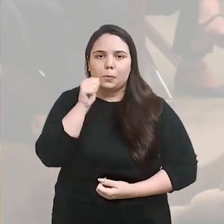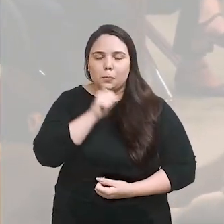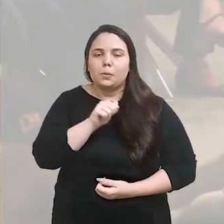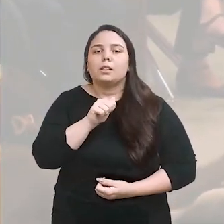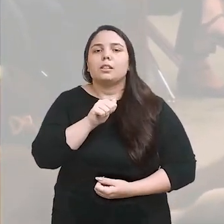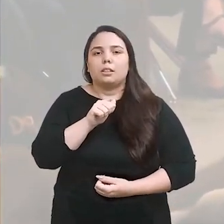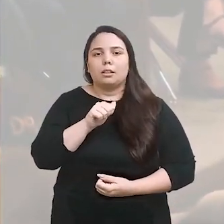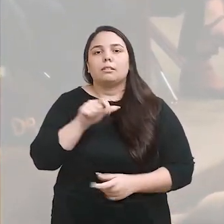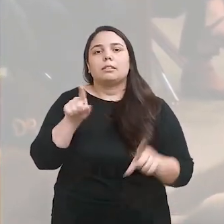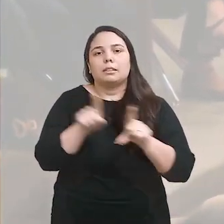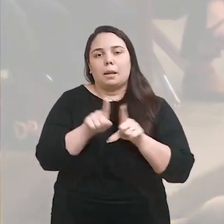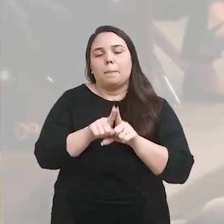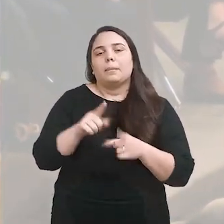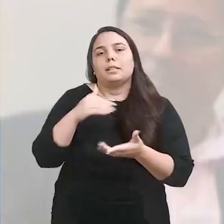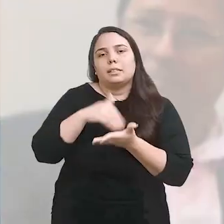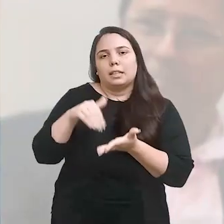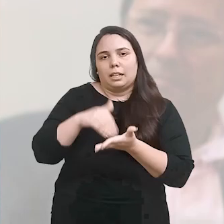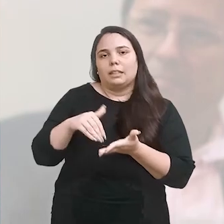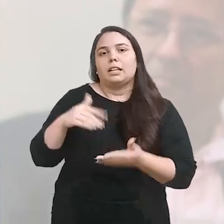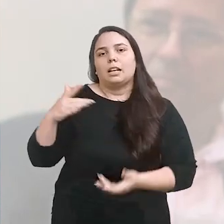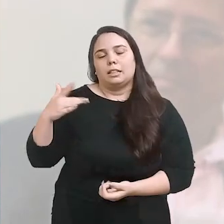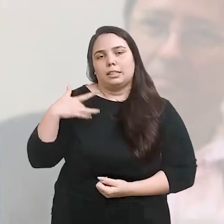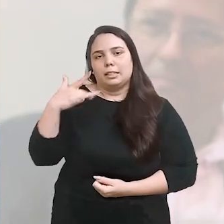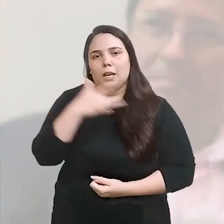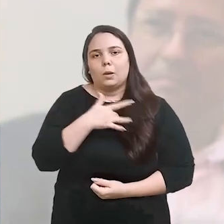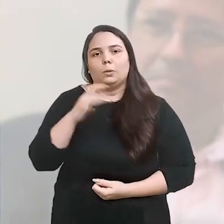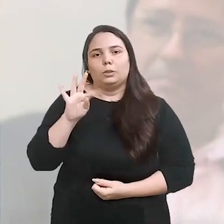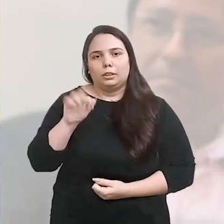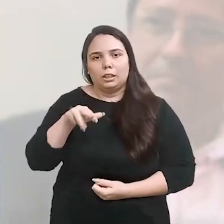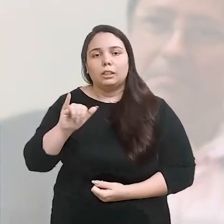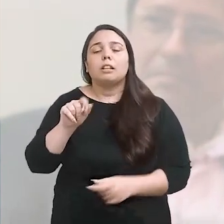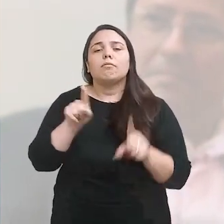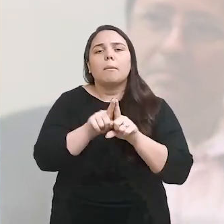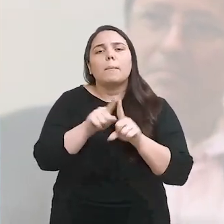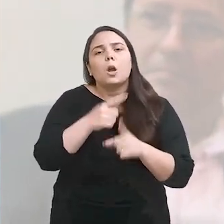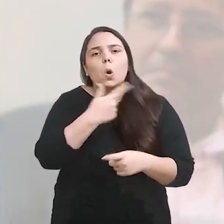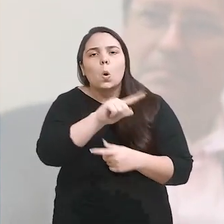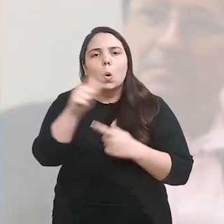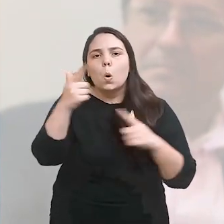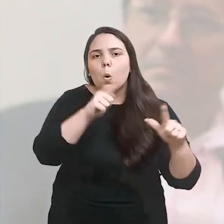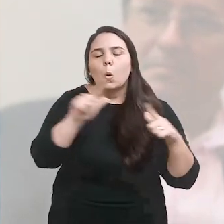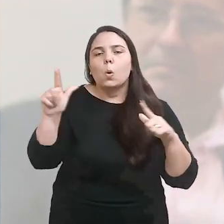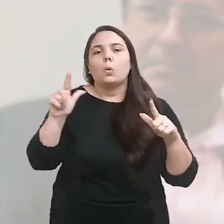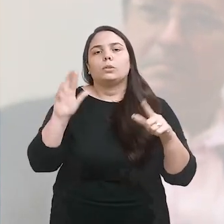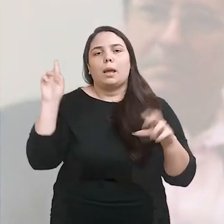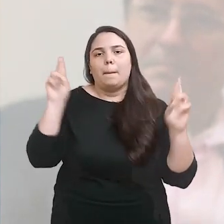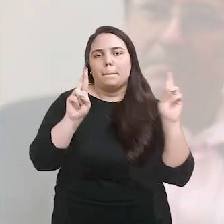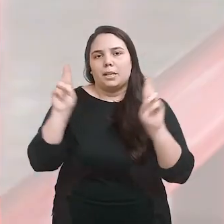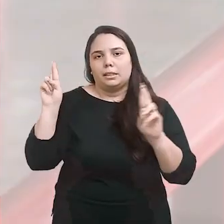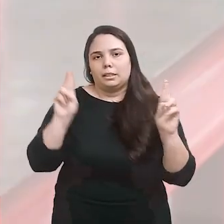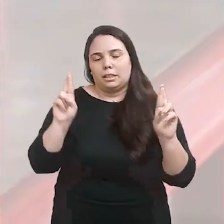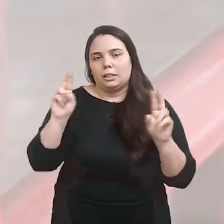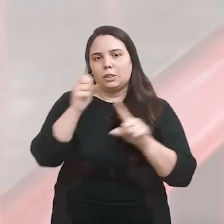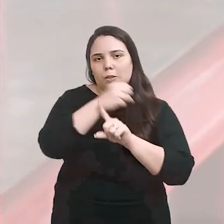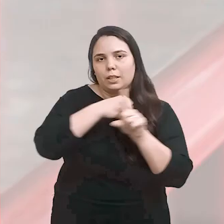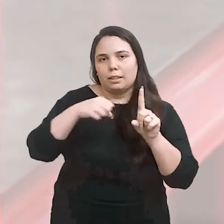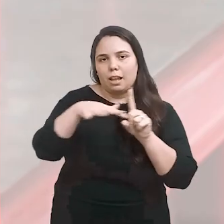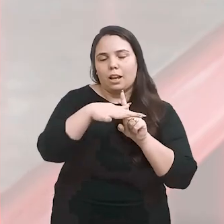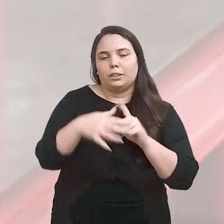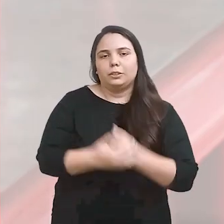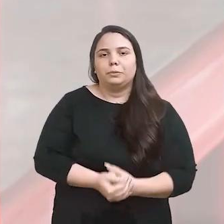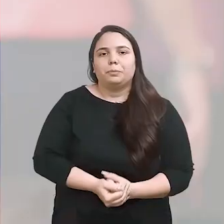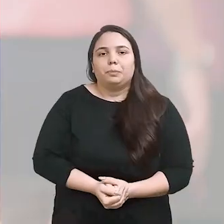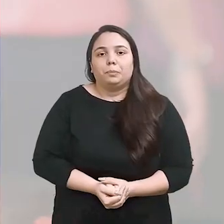Mulheres, Jade Romero, da secretária da Saúde, Tânia Mara Coelho, além de outras autoridades e representantes da